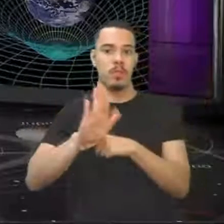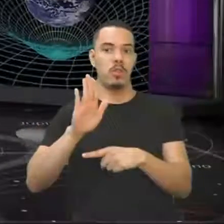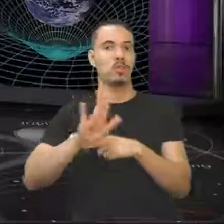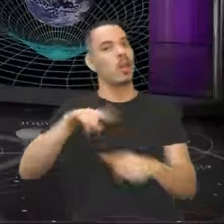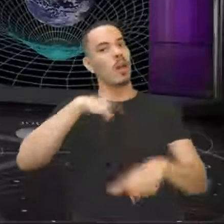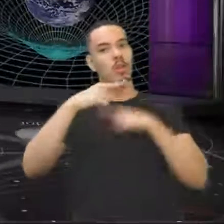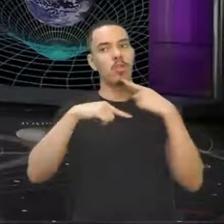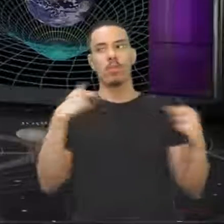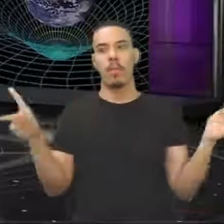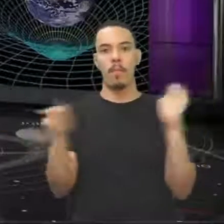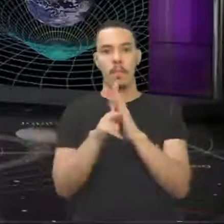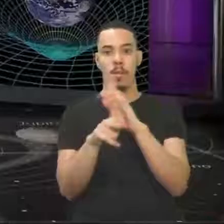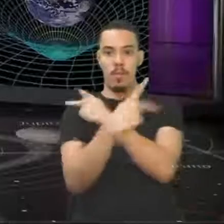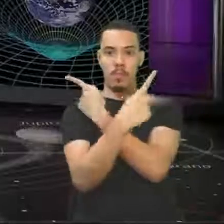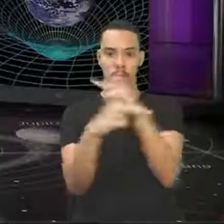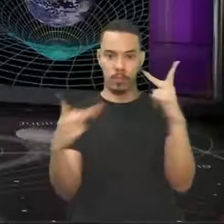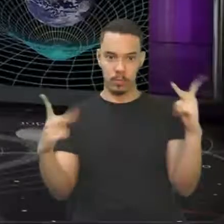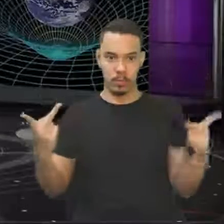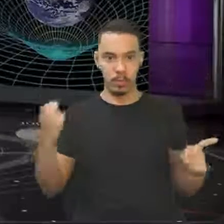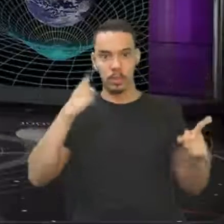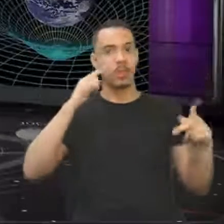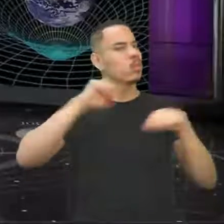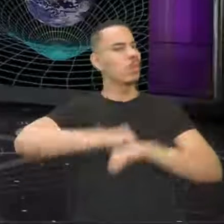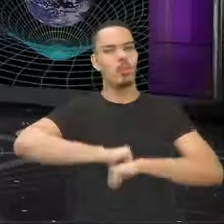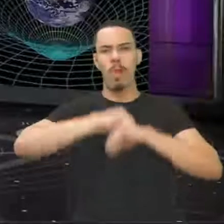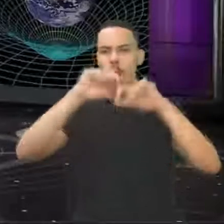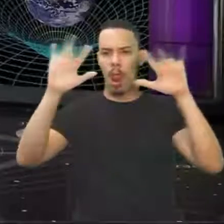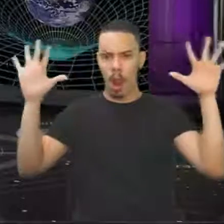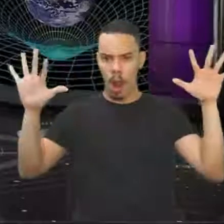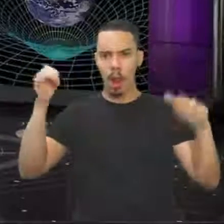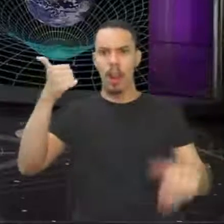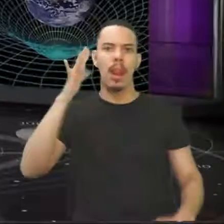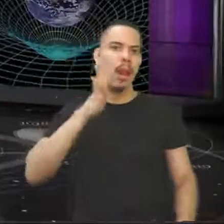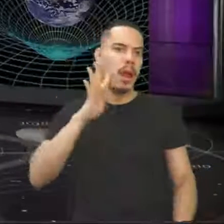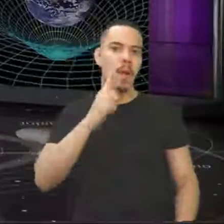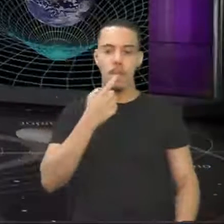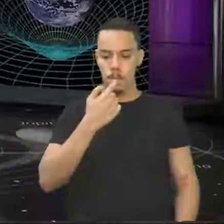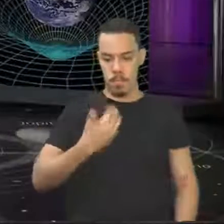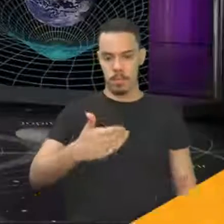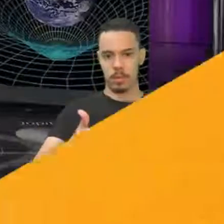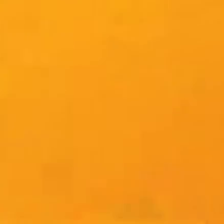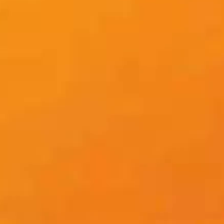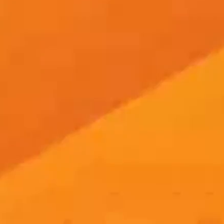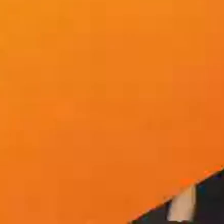as dúvidas de vocês aí e deixar tudo legal, ok? Até daqui a pouco.